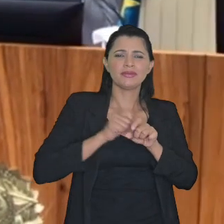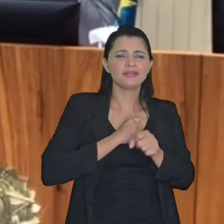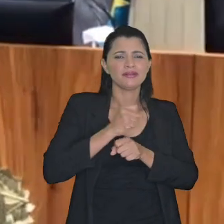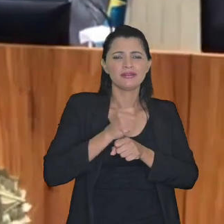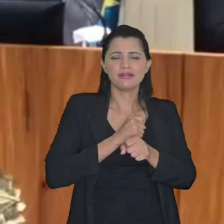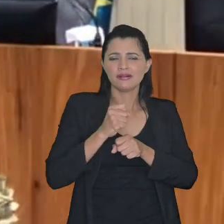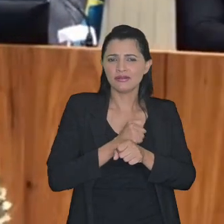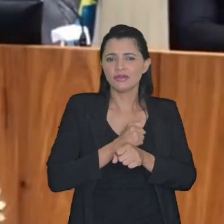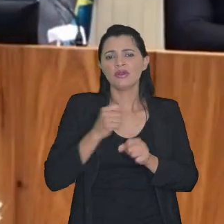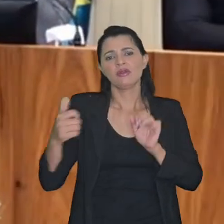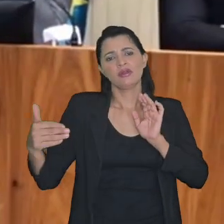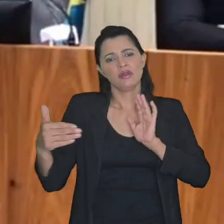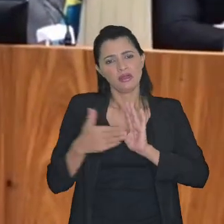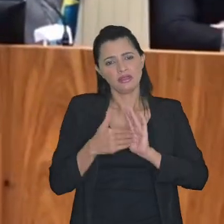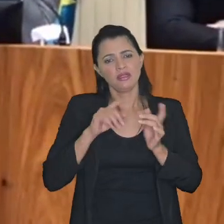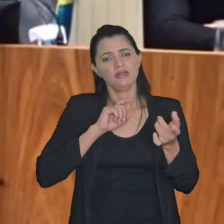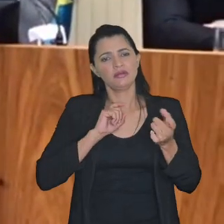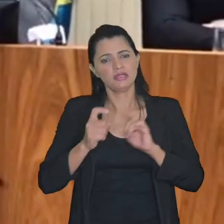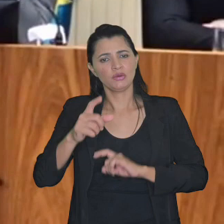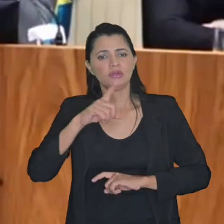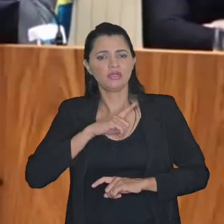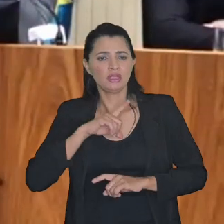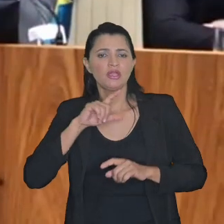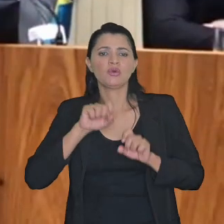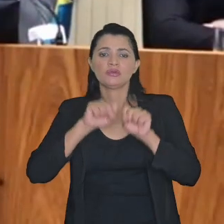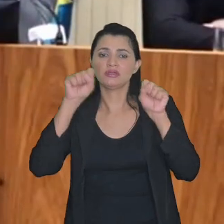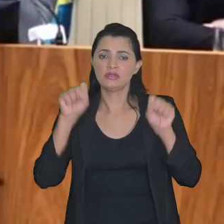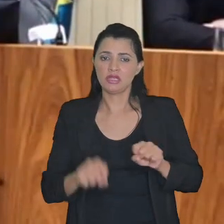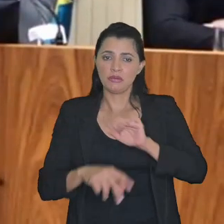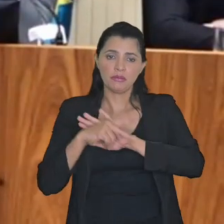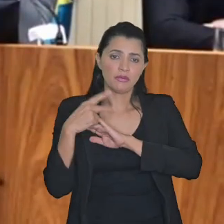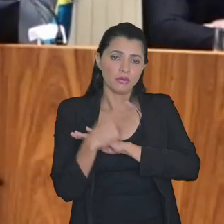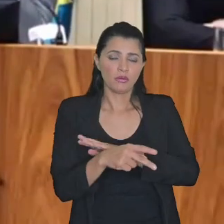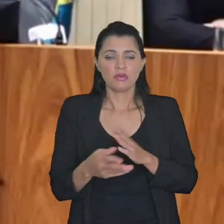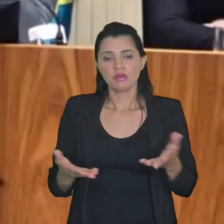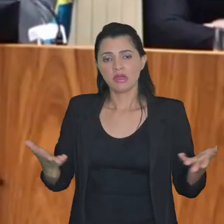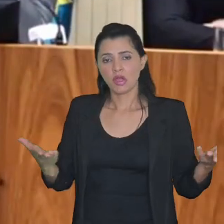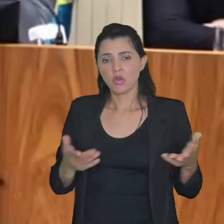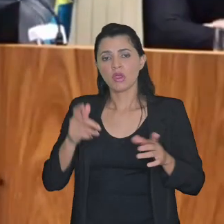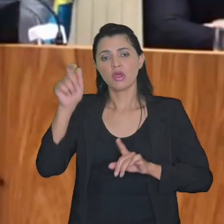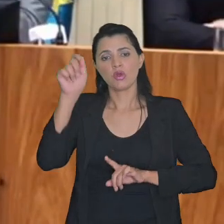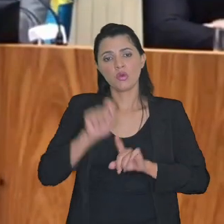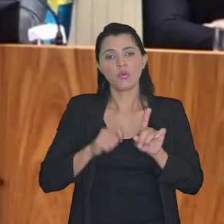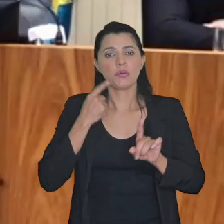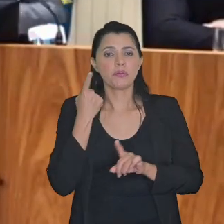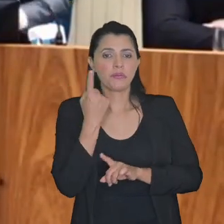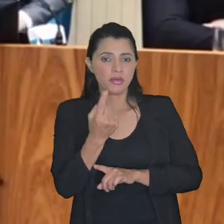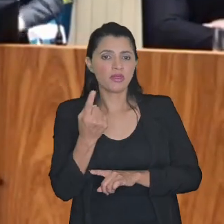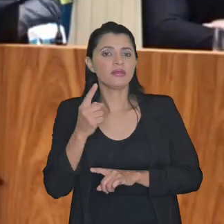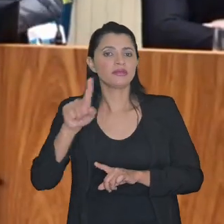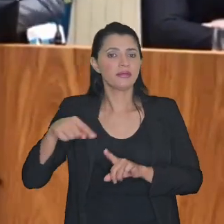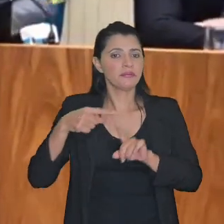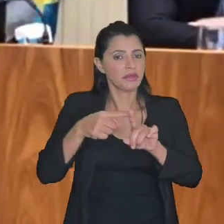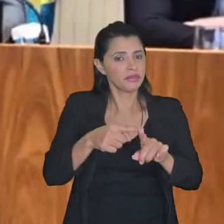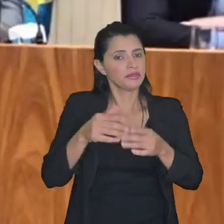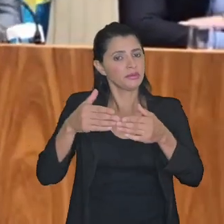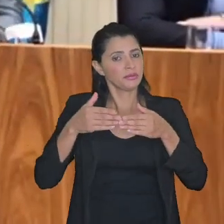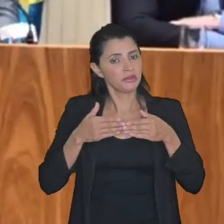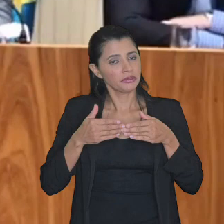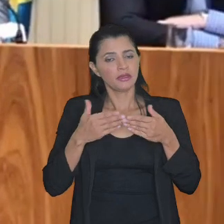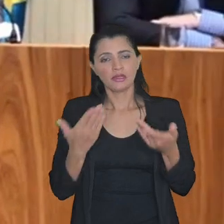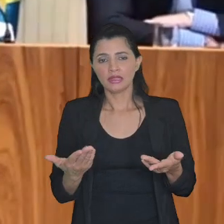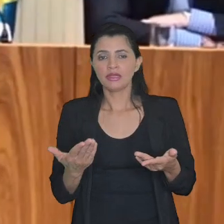anos até a administração tributária ter um sistema para isso dessa vez é um mês mais que a gente está pedindo